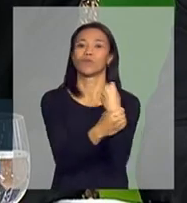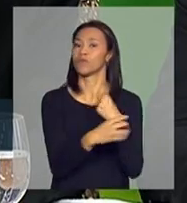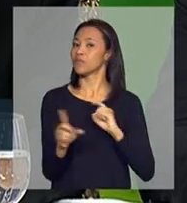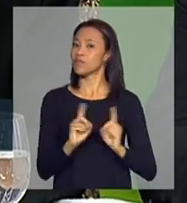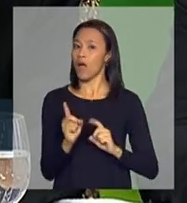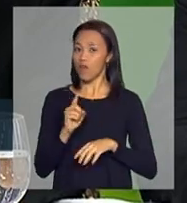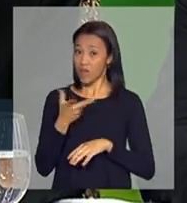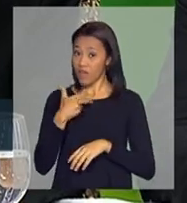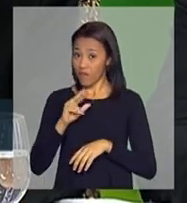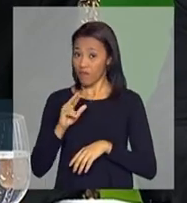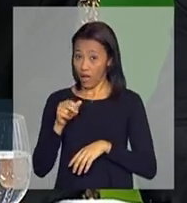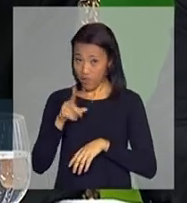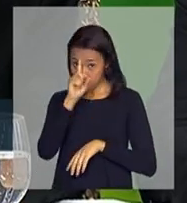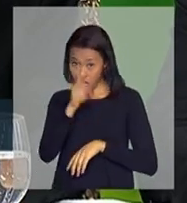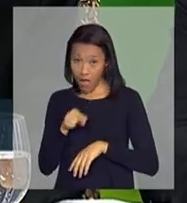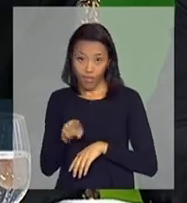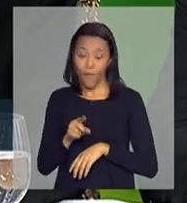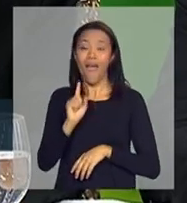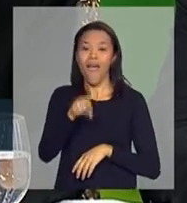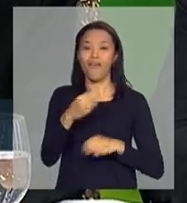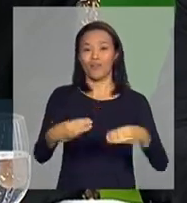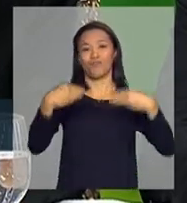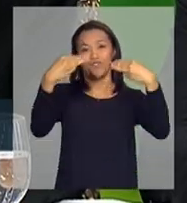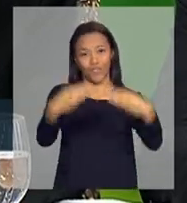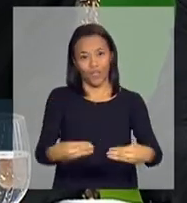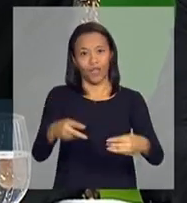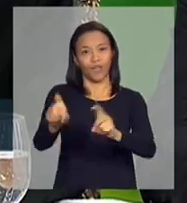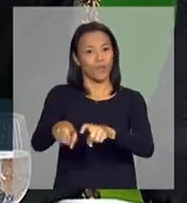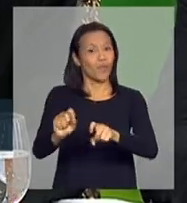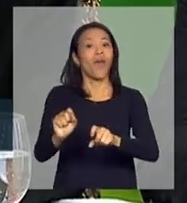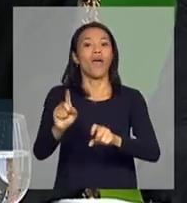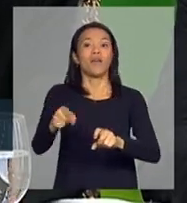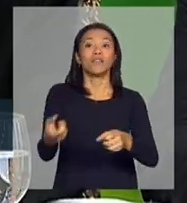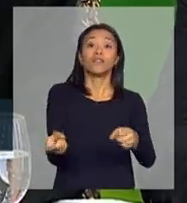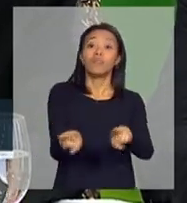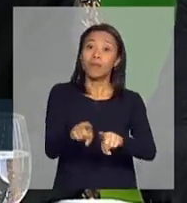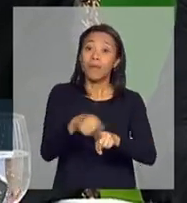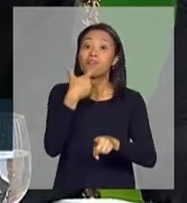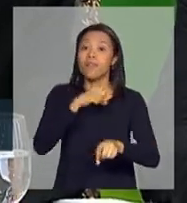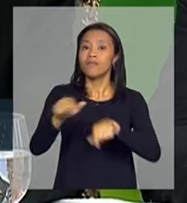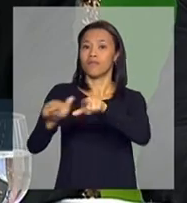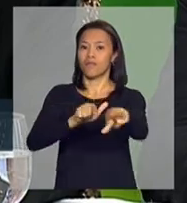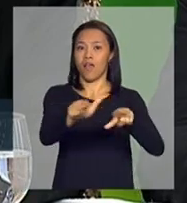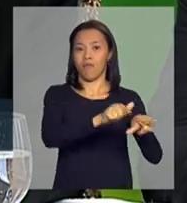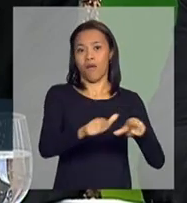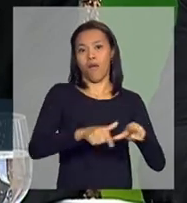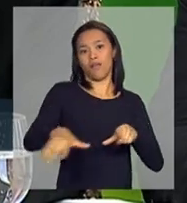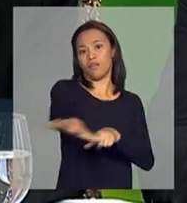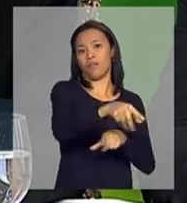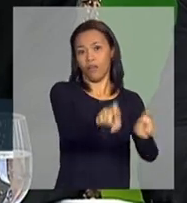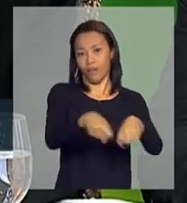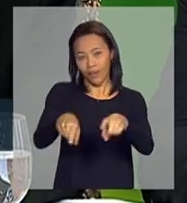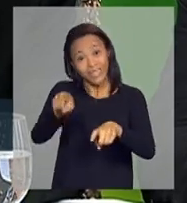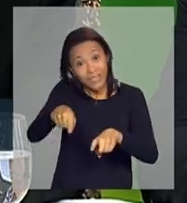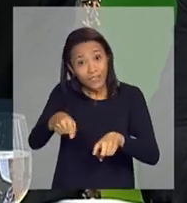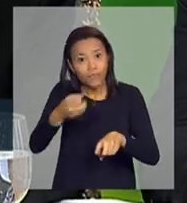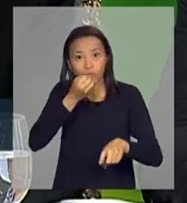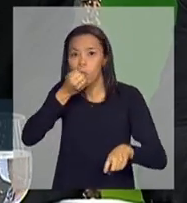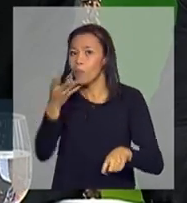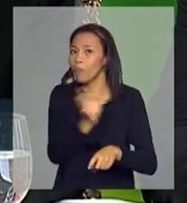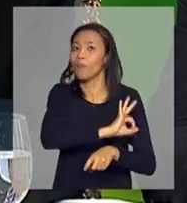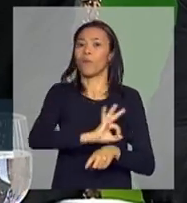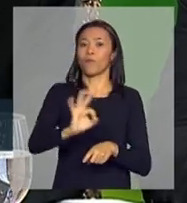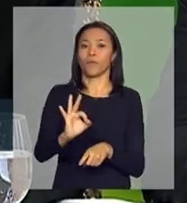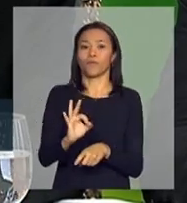Quem vai determinar isso é o Ministério da Agricultura, são os produtores. Isso é uma evolução muito grande na questão do seguro. Nós